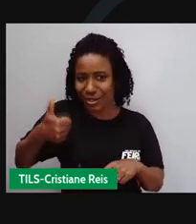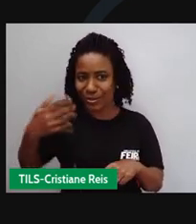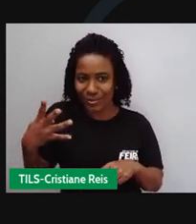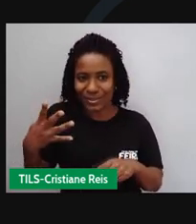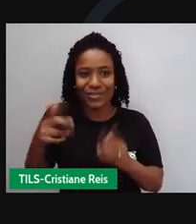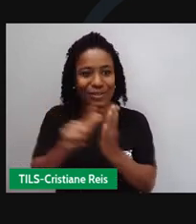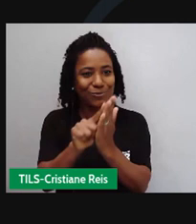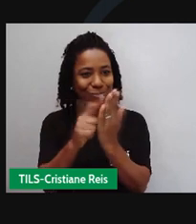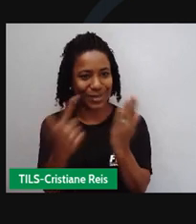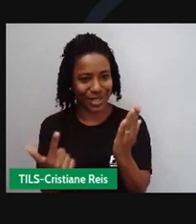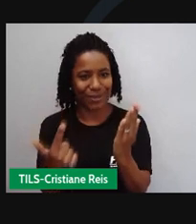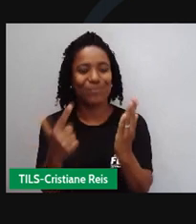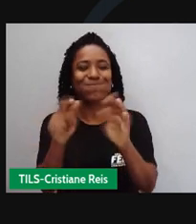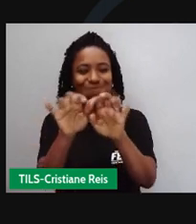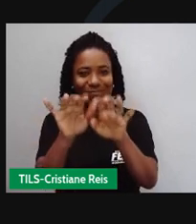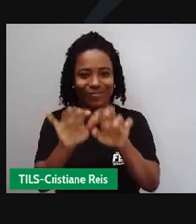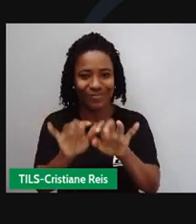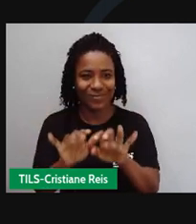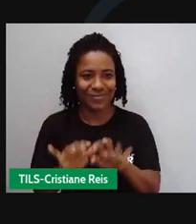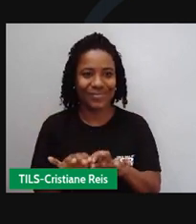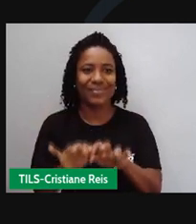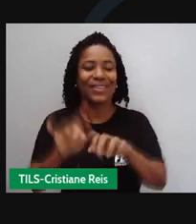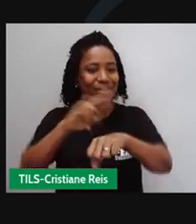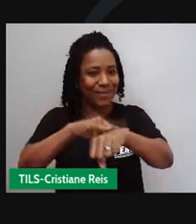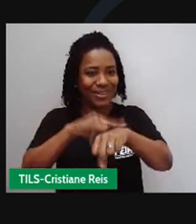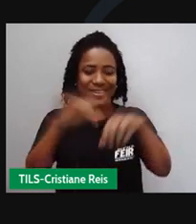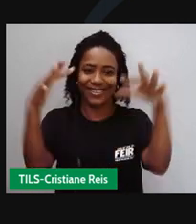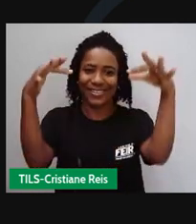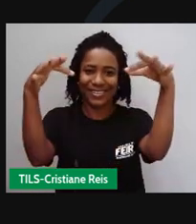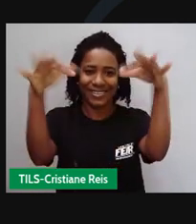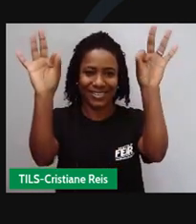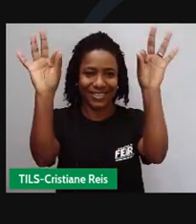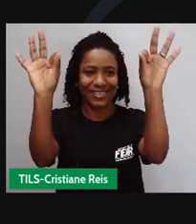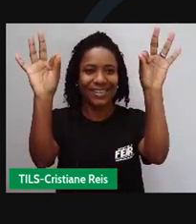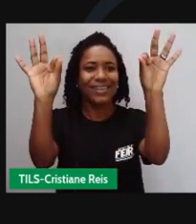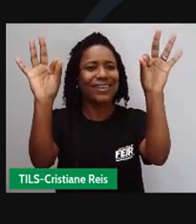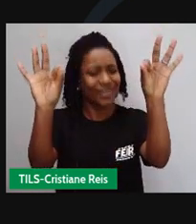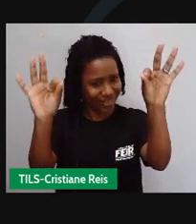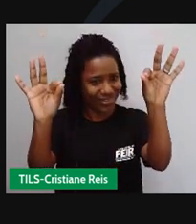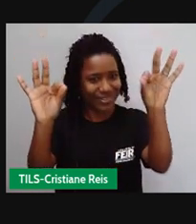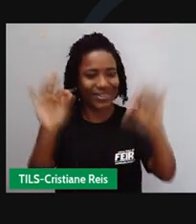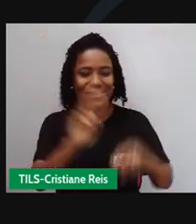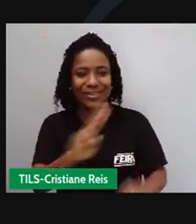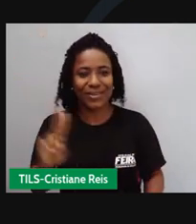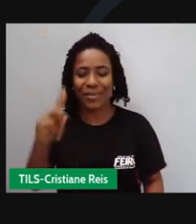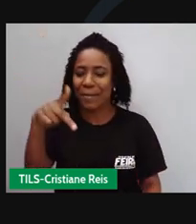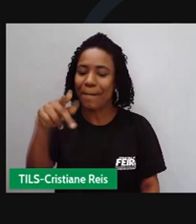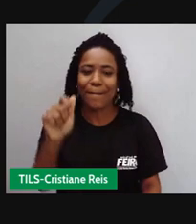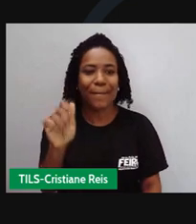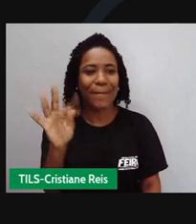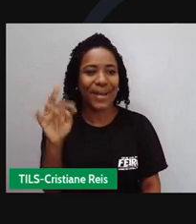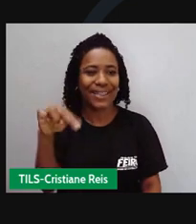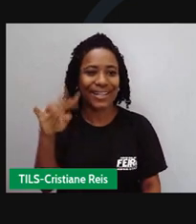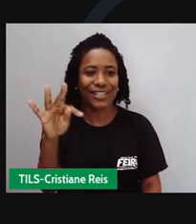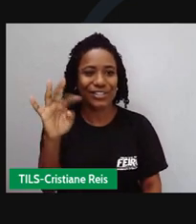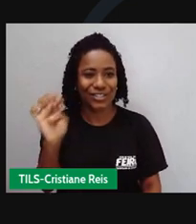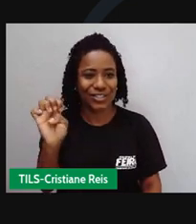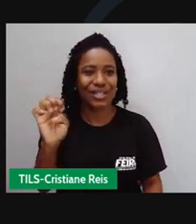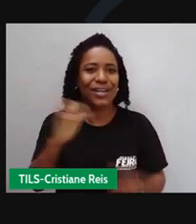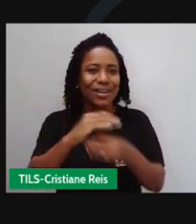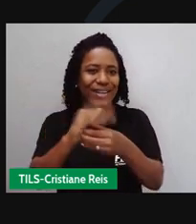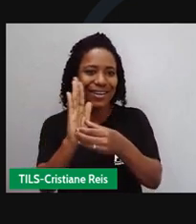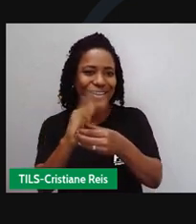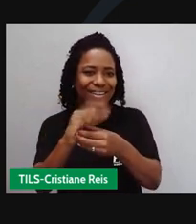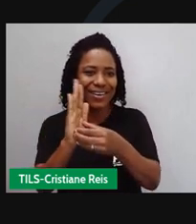de sua casa e se chamava O Patentinho. Patente é como é conhecido a privada no Rio Grande do Sul. No